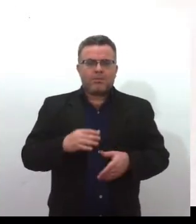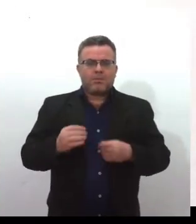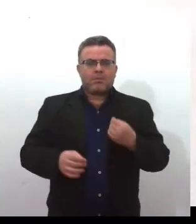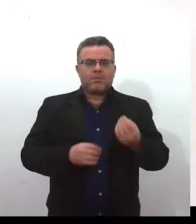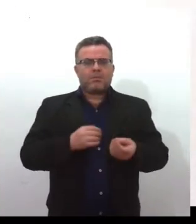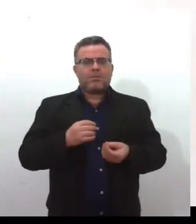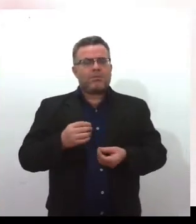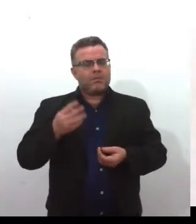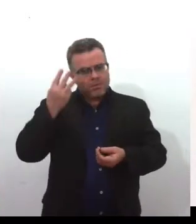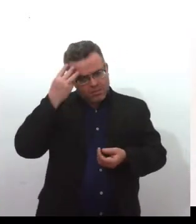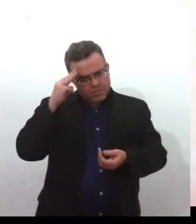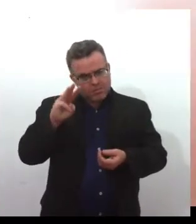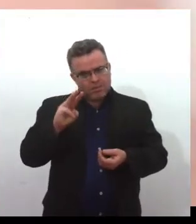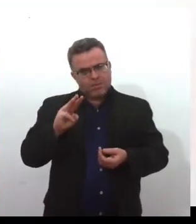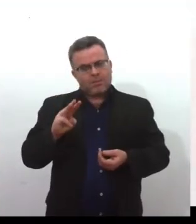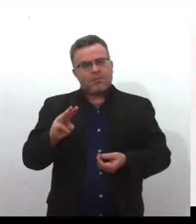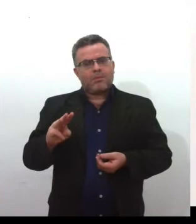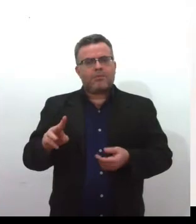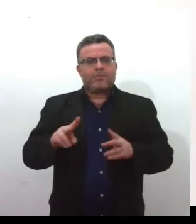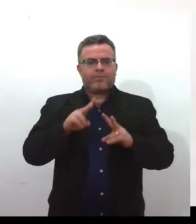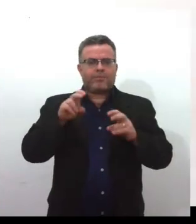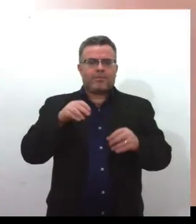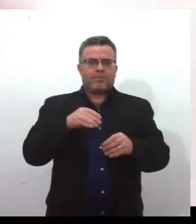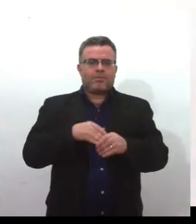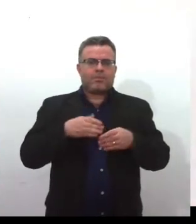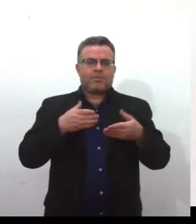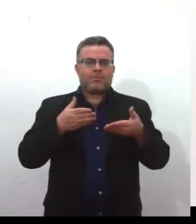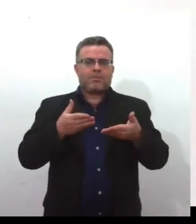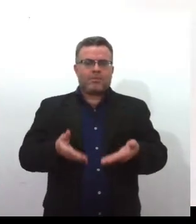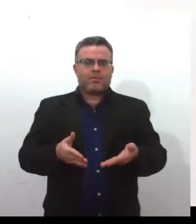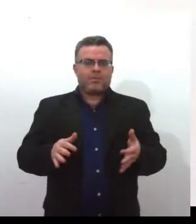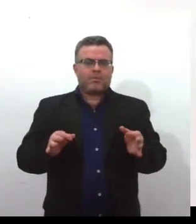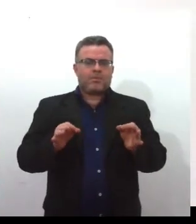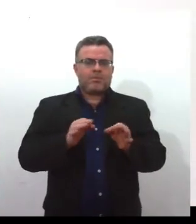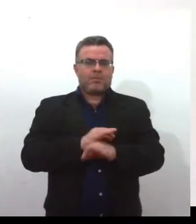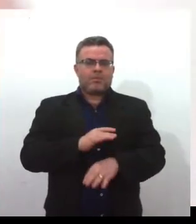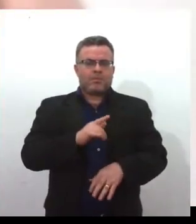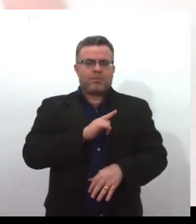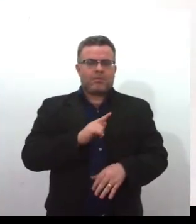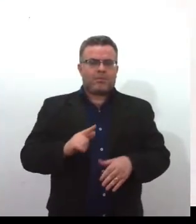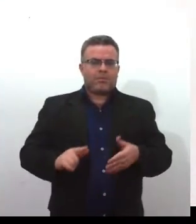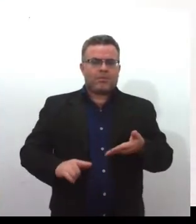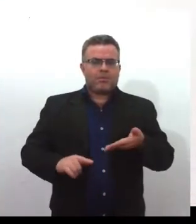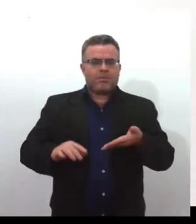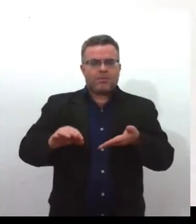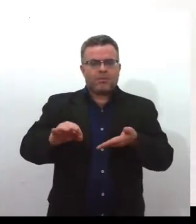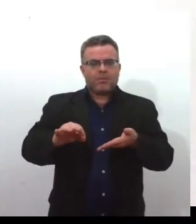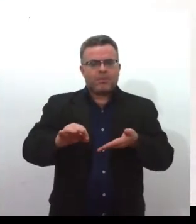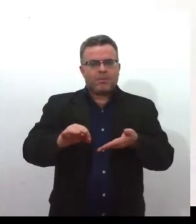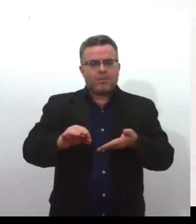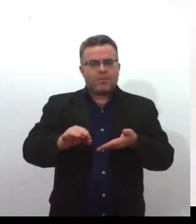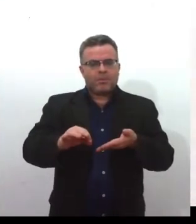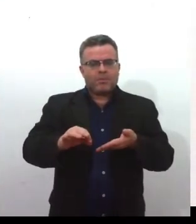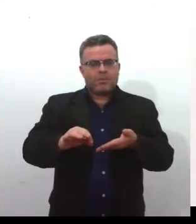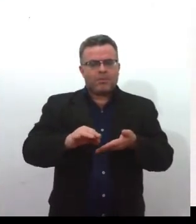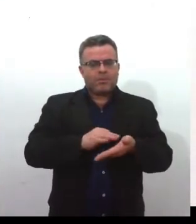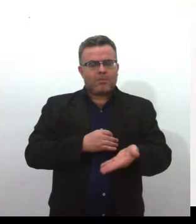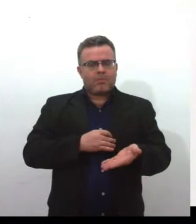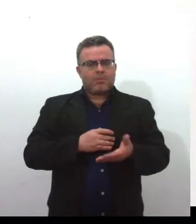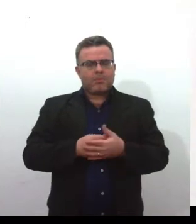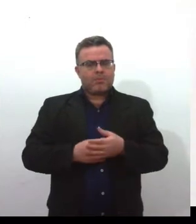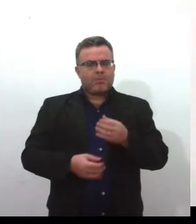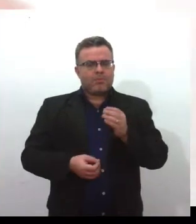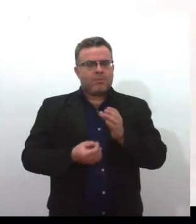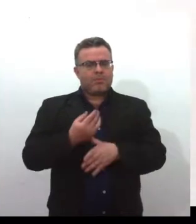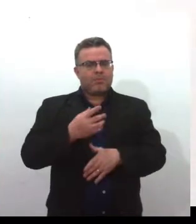dias, o projeto tramita, é votado, o governador sanciona e cria-se, então, o dia e feriado do